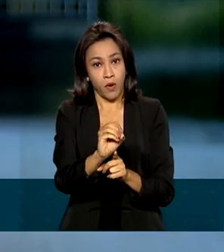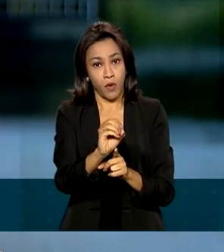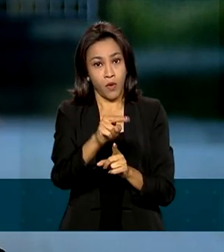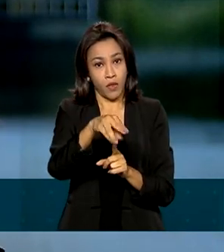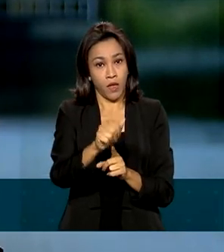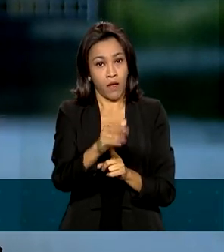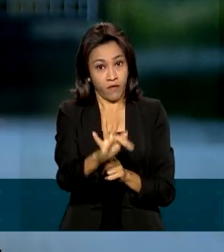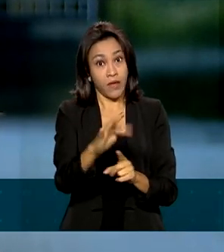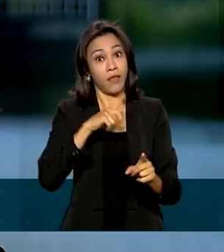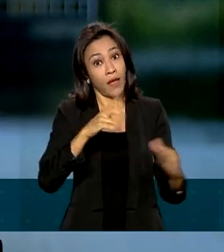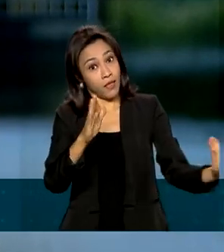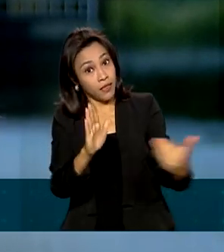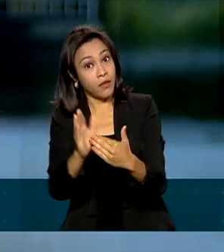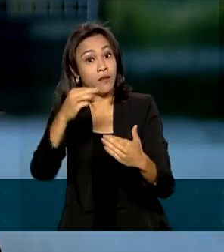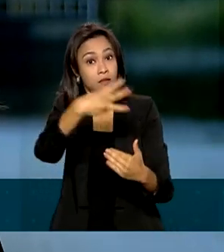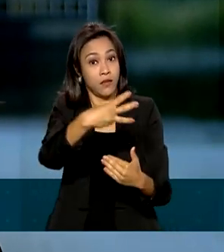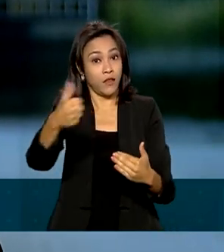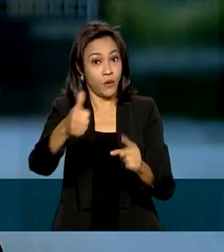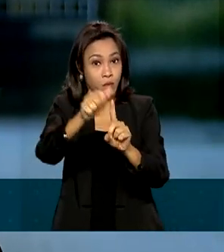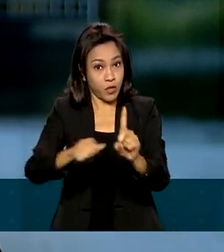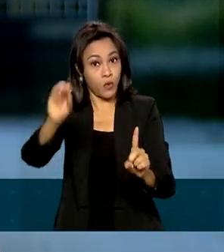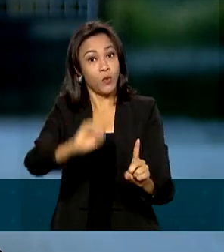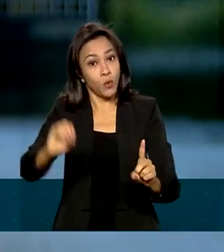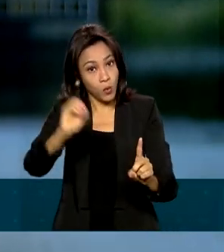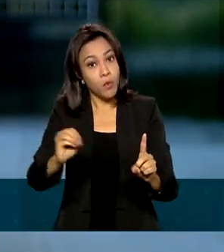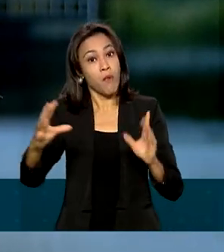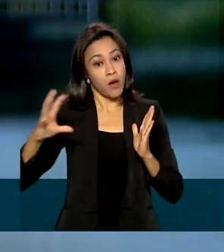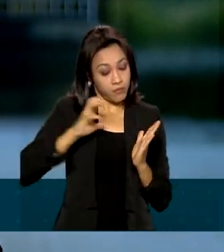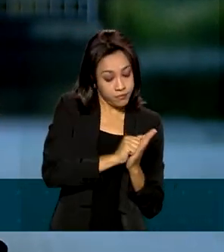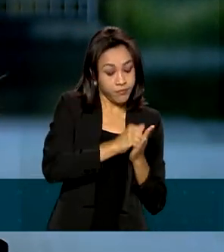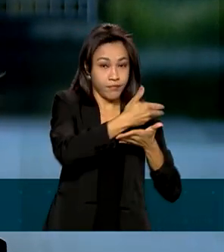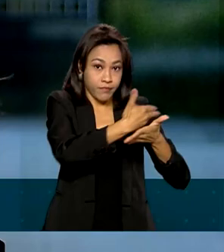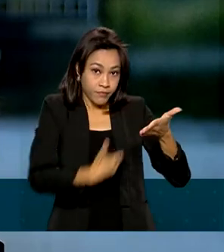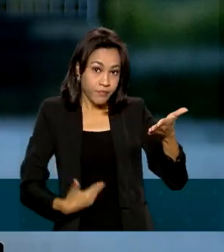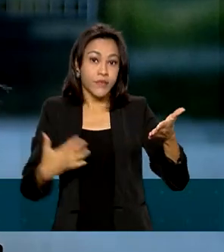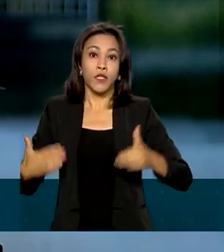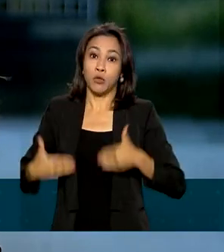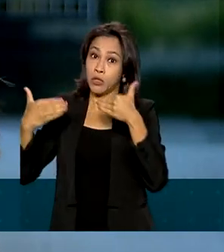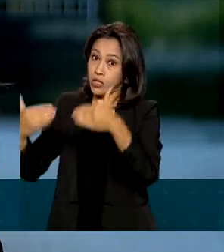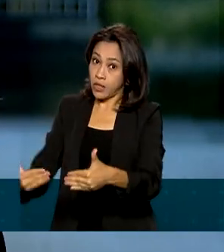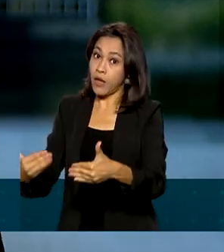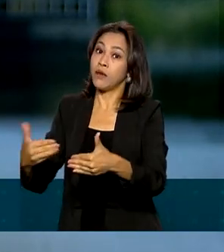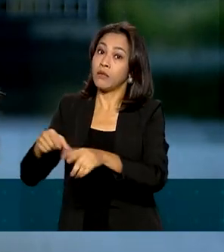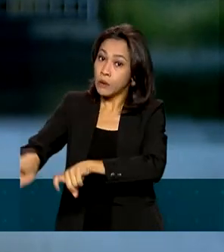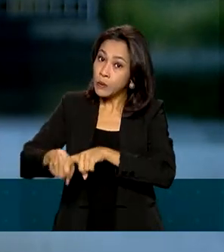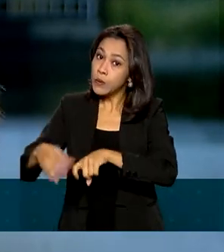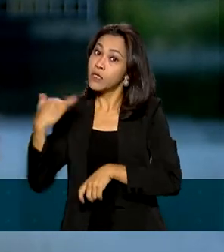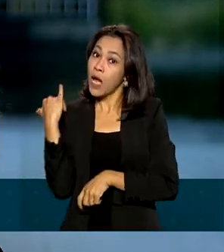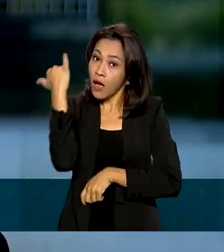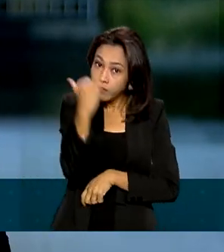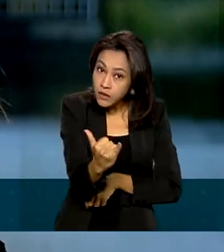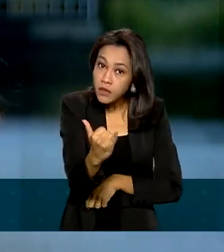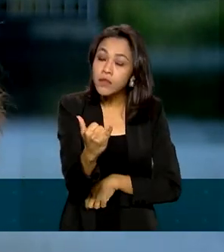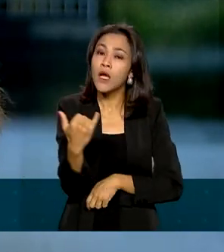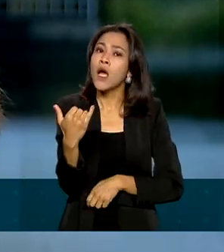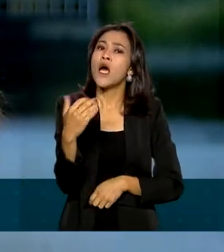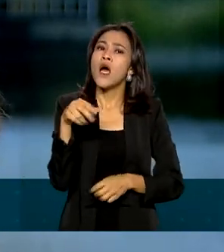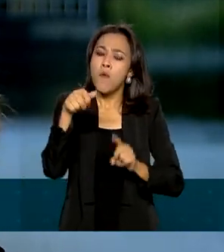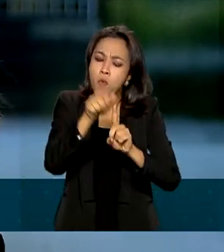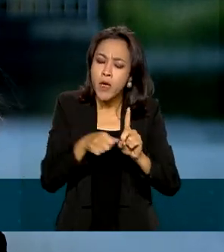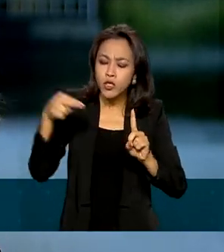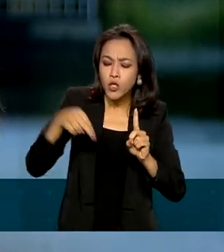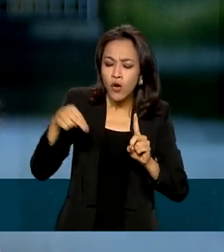para fazer o cadastro. E o Ministério da Agricultura já dá um recado aos produtores. A partir de novembro, só será